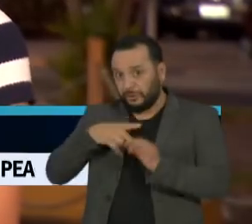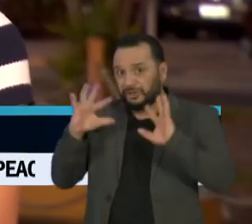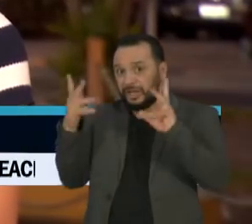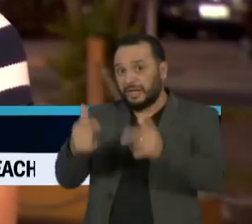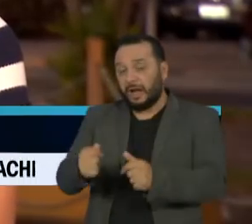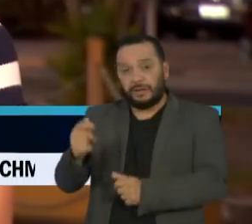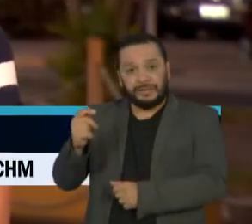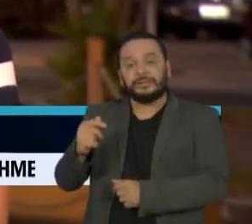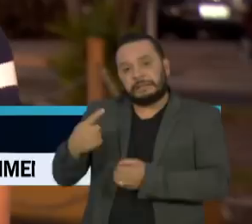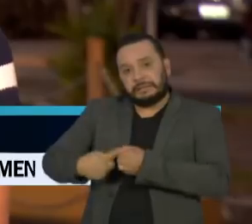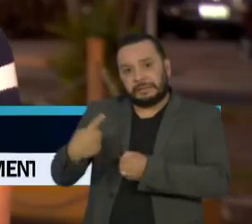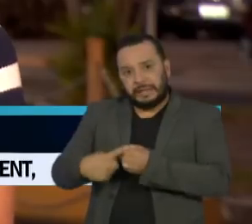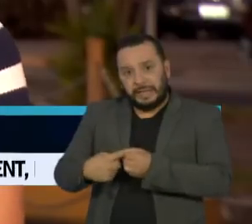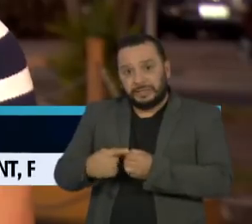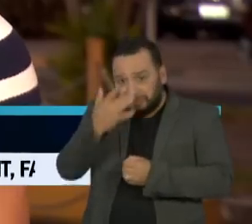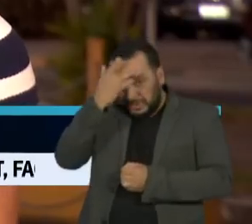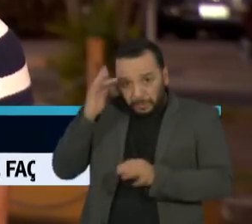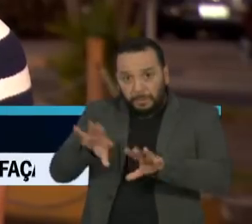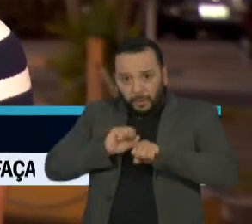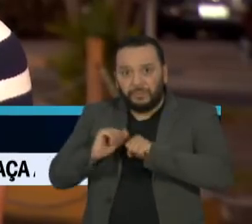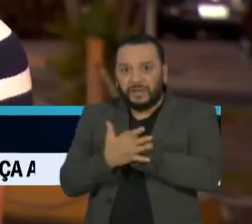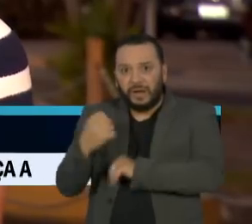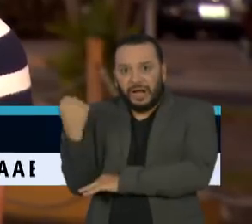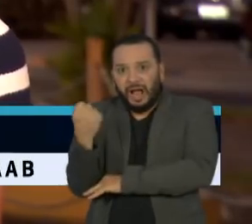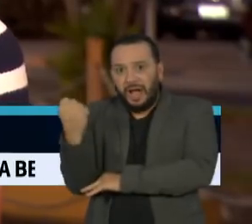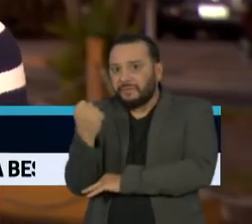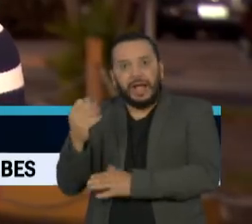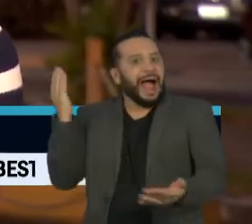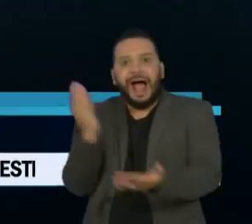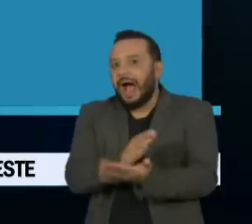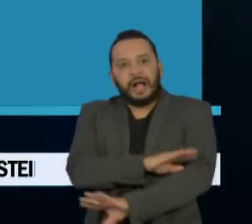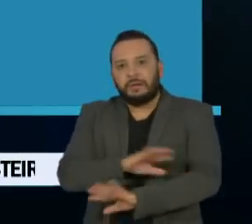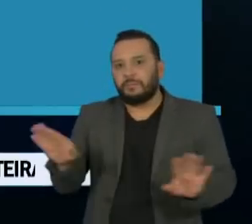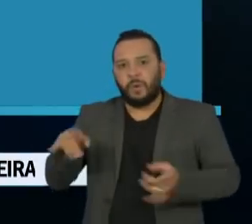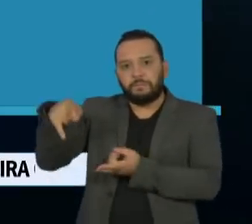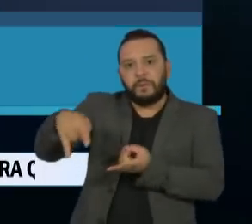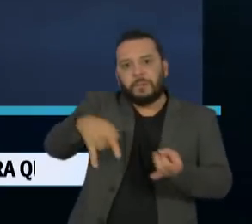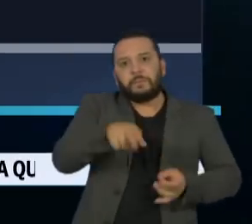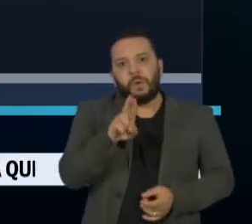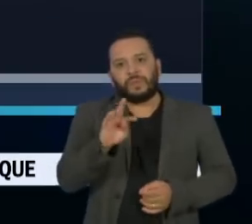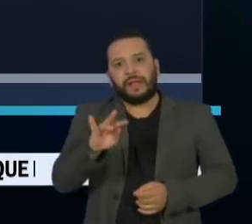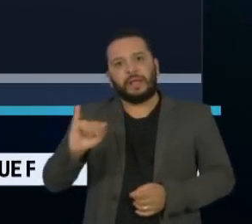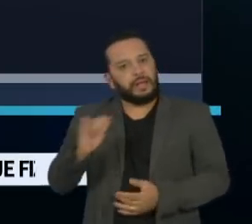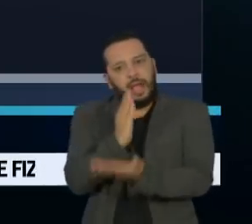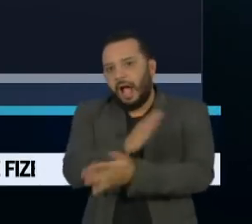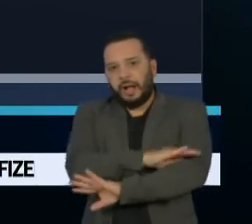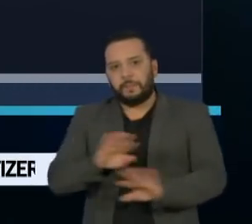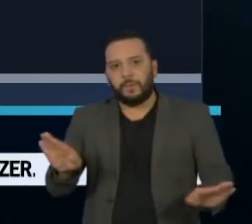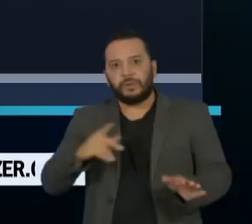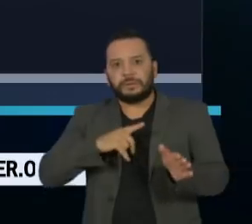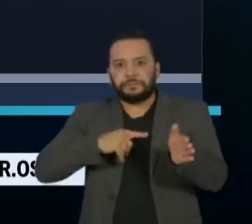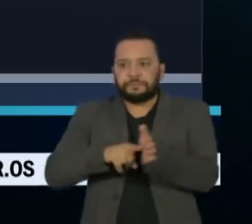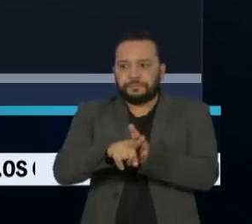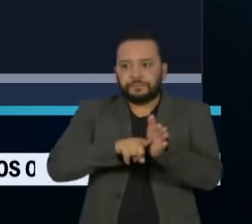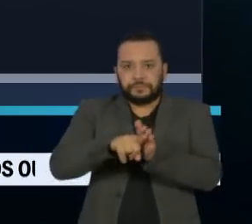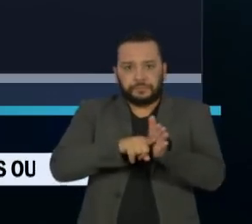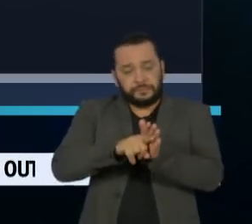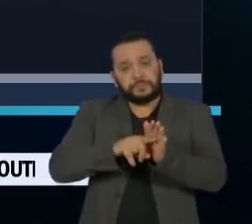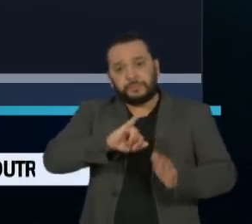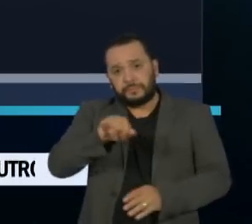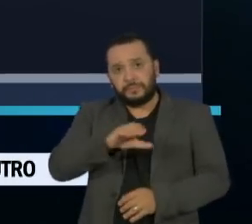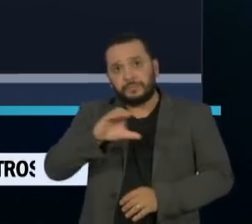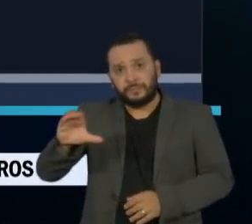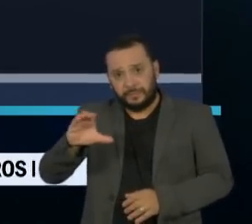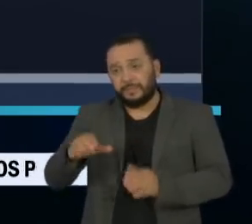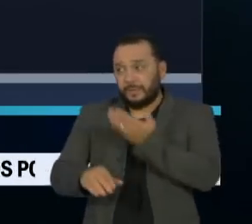está com o vírus em estado grave, não tem mais leito. Levantamento feito pelo Jornal da Cultura apontou que,